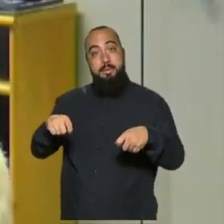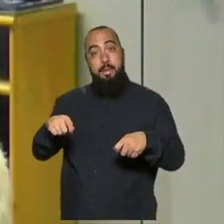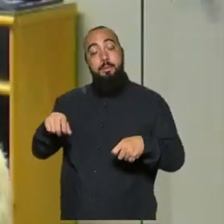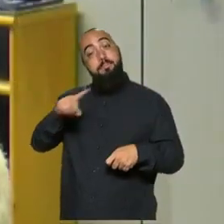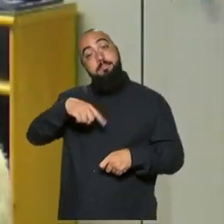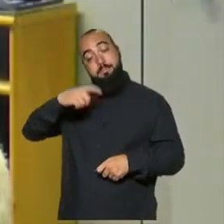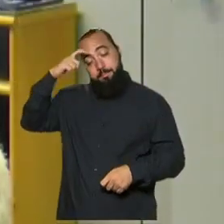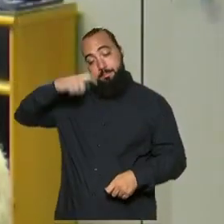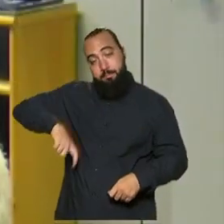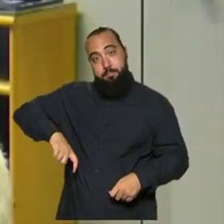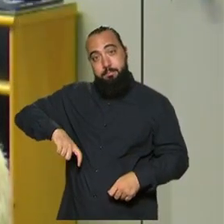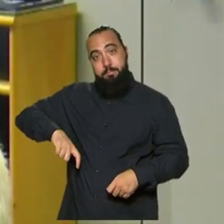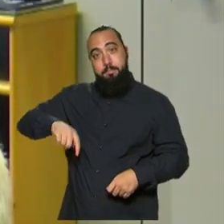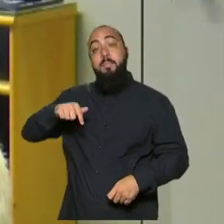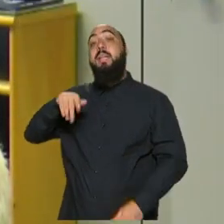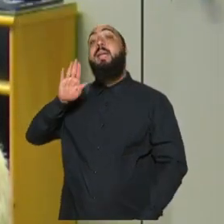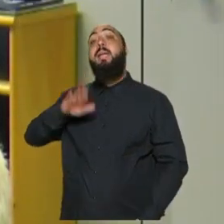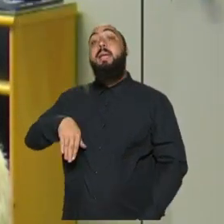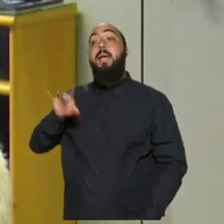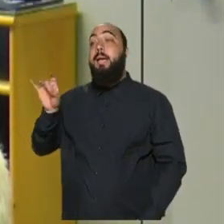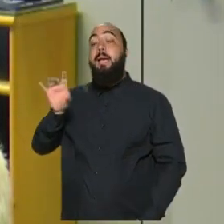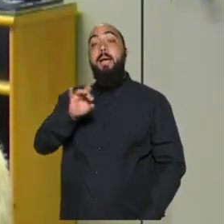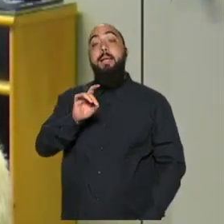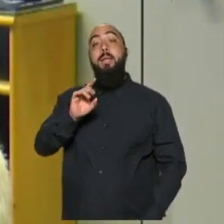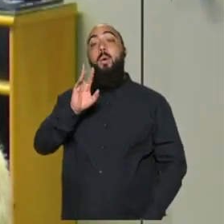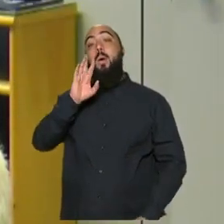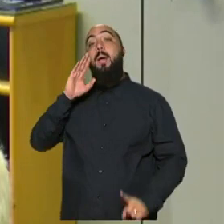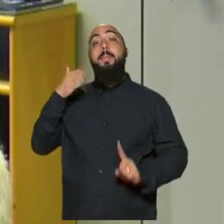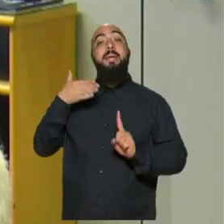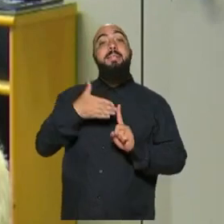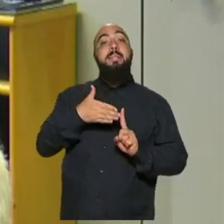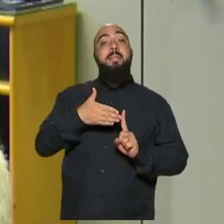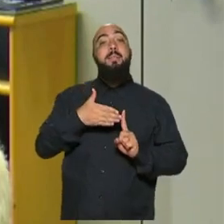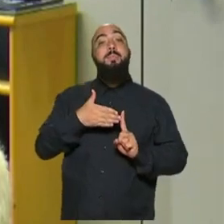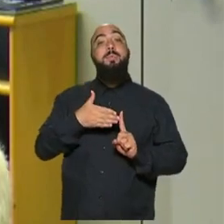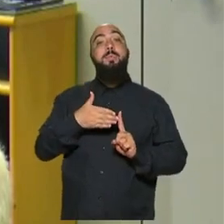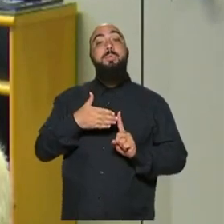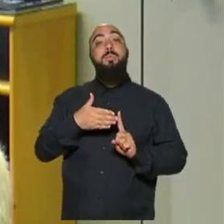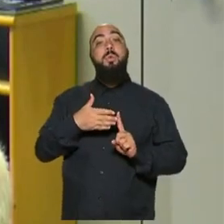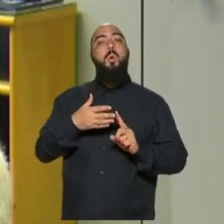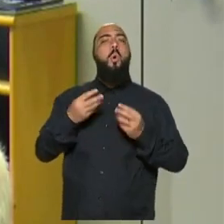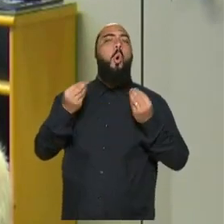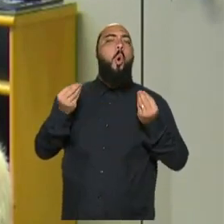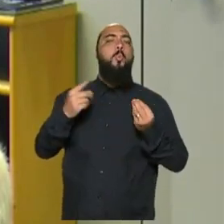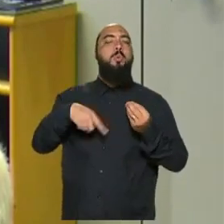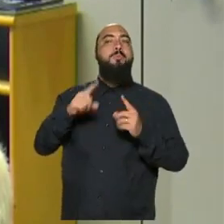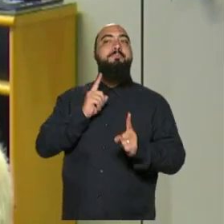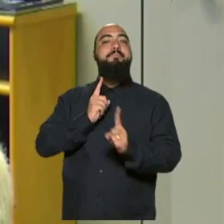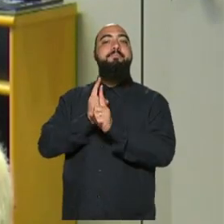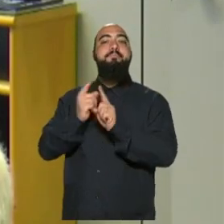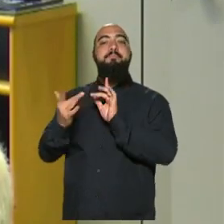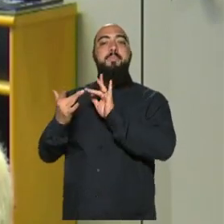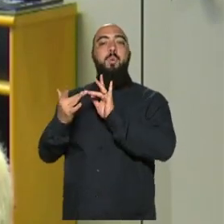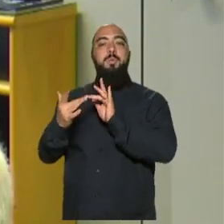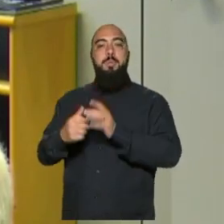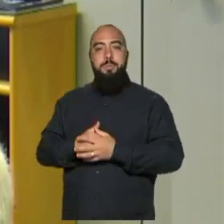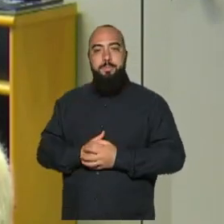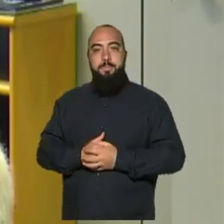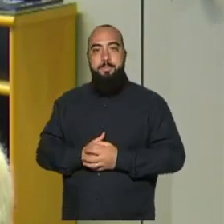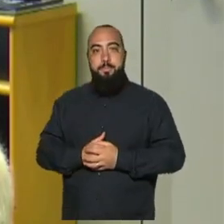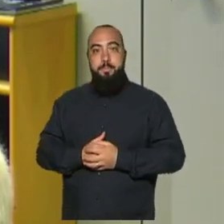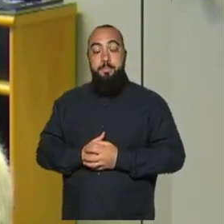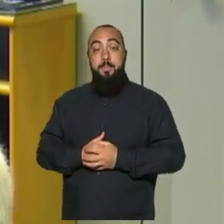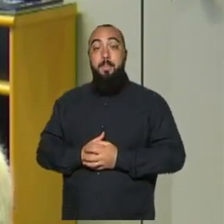somos nós, o que representamos e com o que nos identificamos. Por